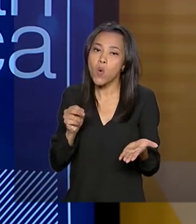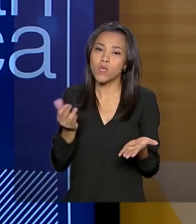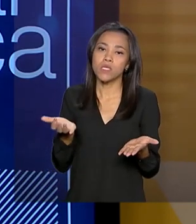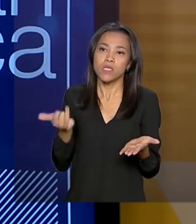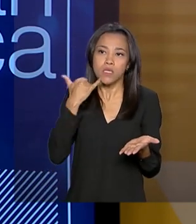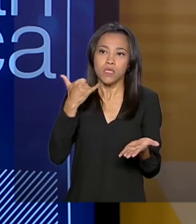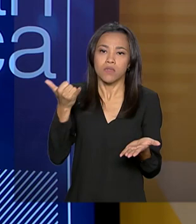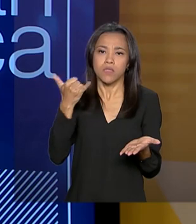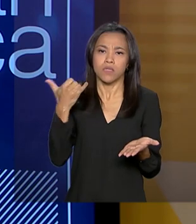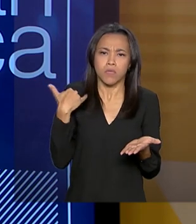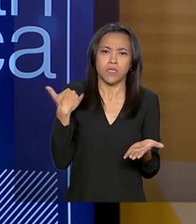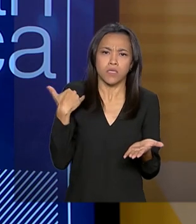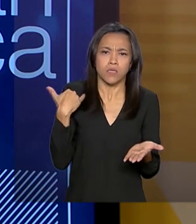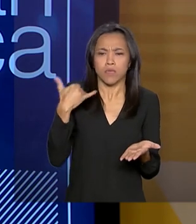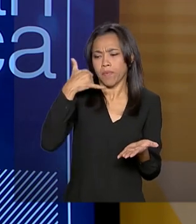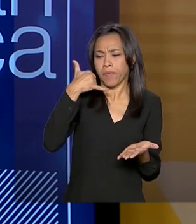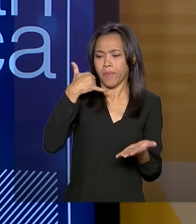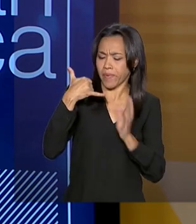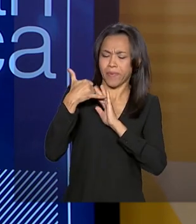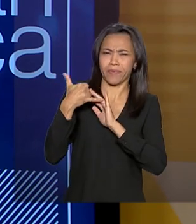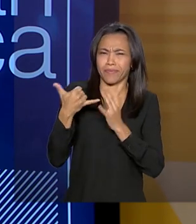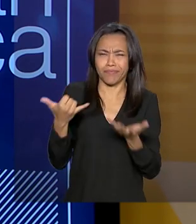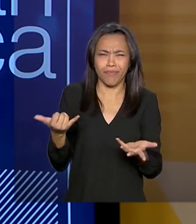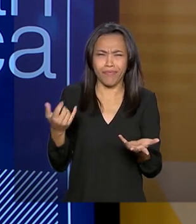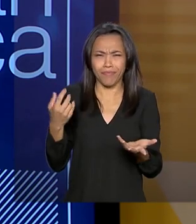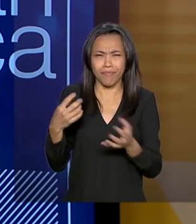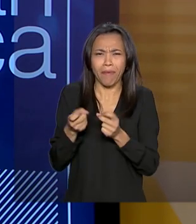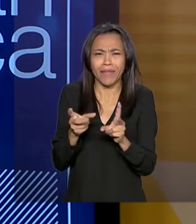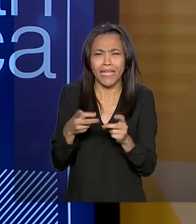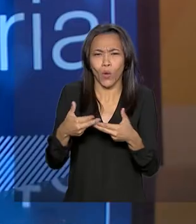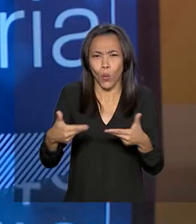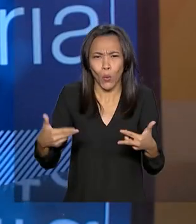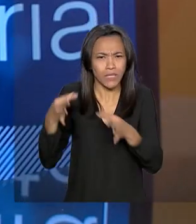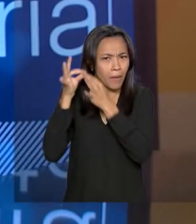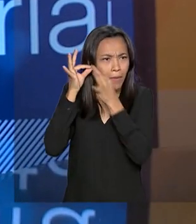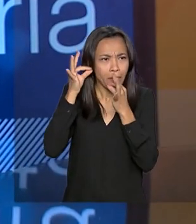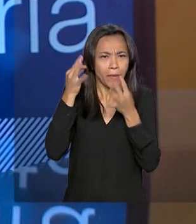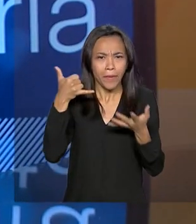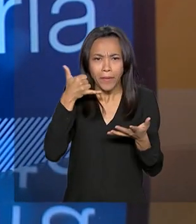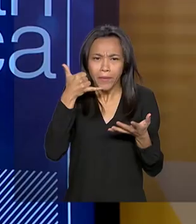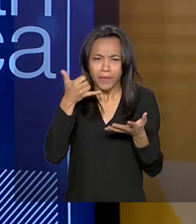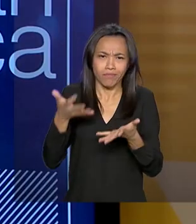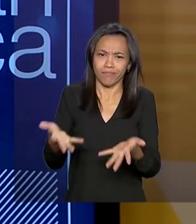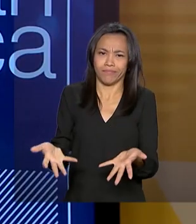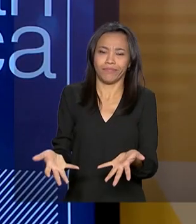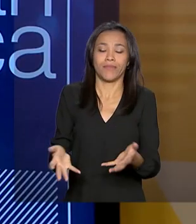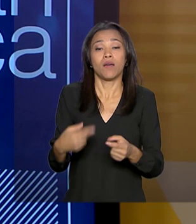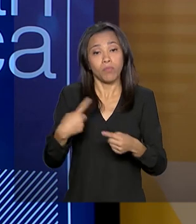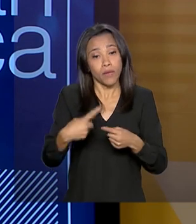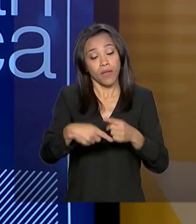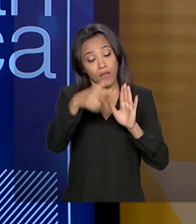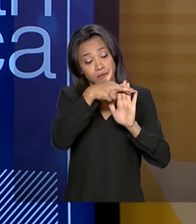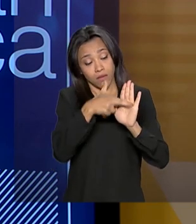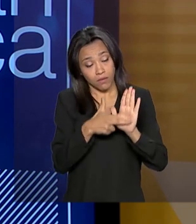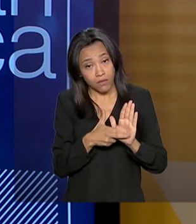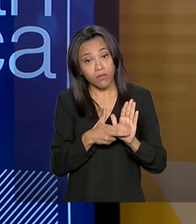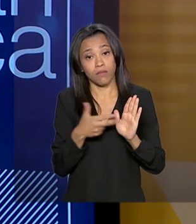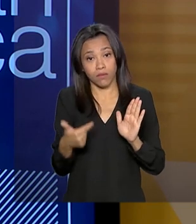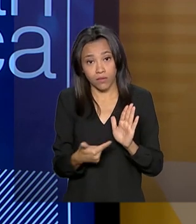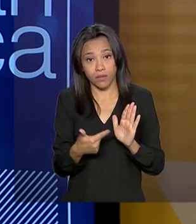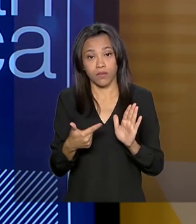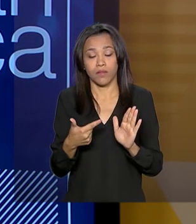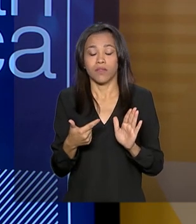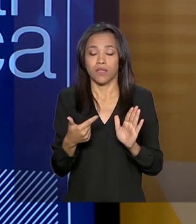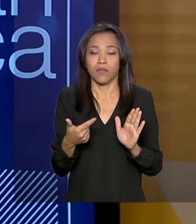colocar nessa plataforma, seria uma prática comercial. Traga alguma sanção para as empresas. É porque a regulação funciona, a gente